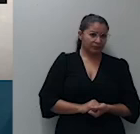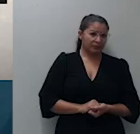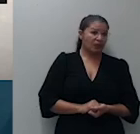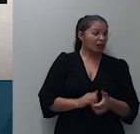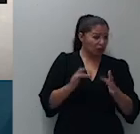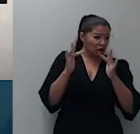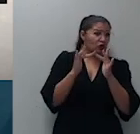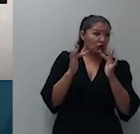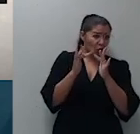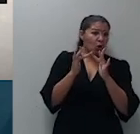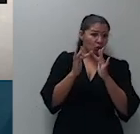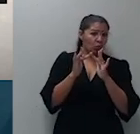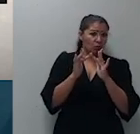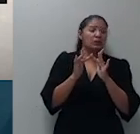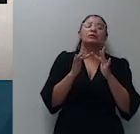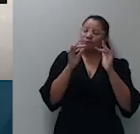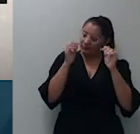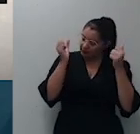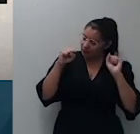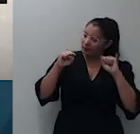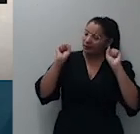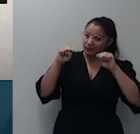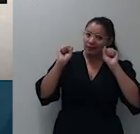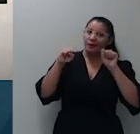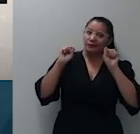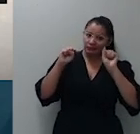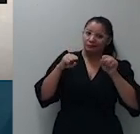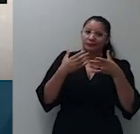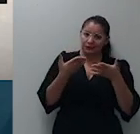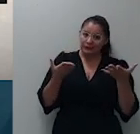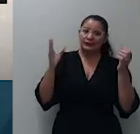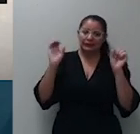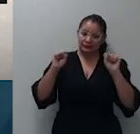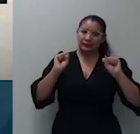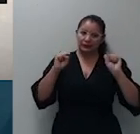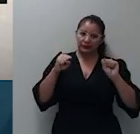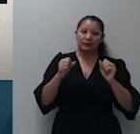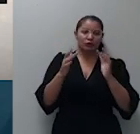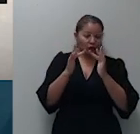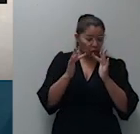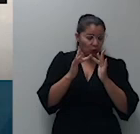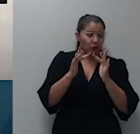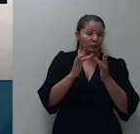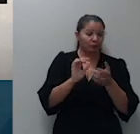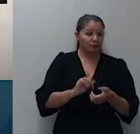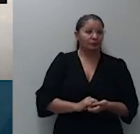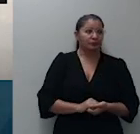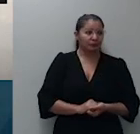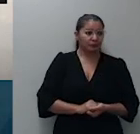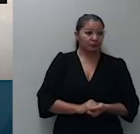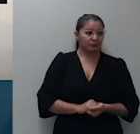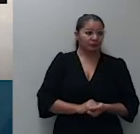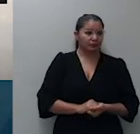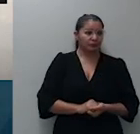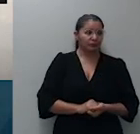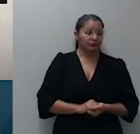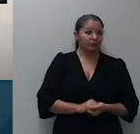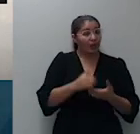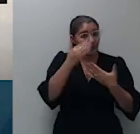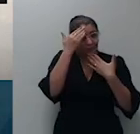com a proposta da ministra Galotti de acordo concordo agradeço vossa excelência